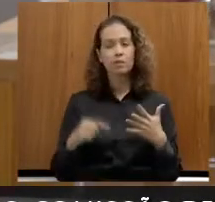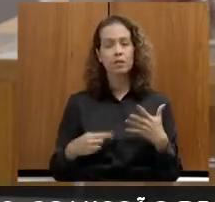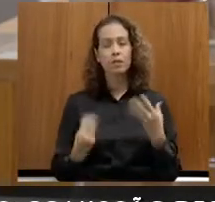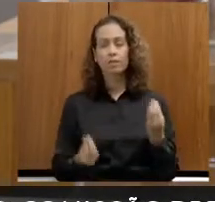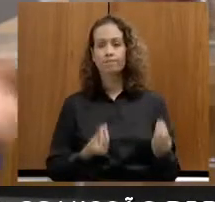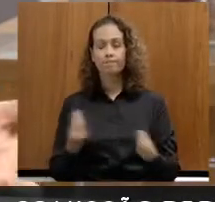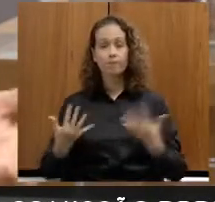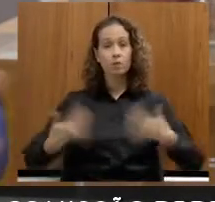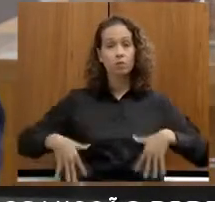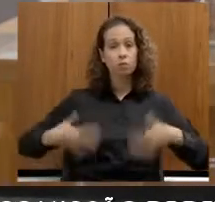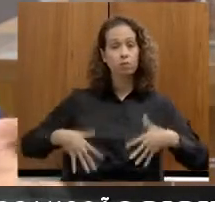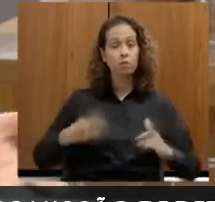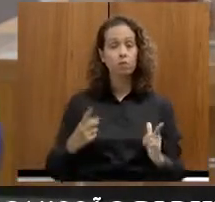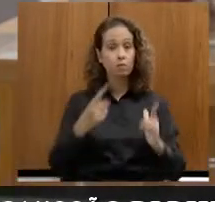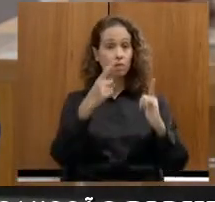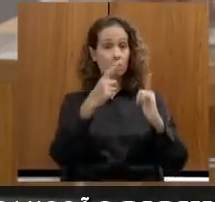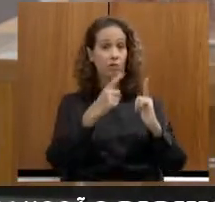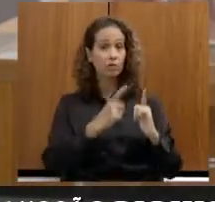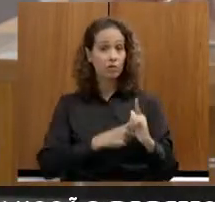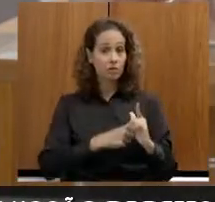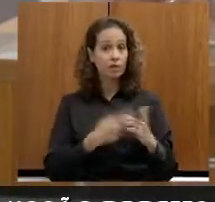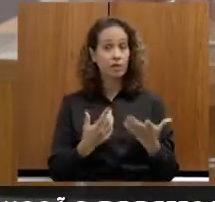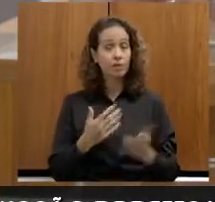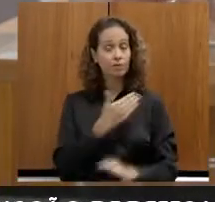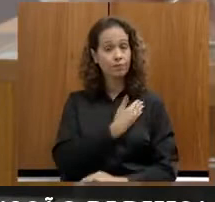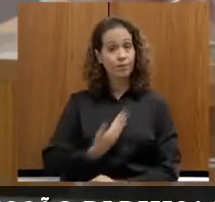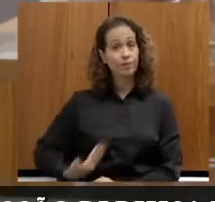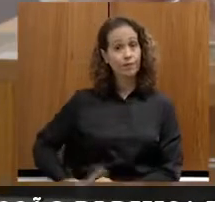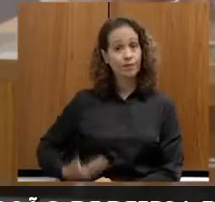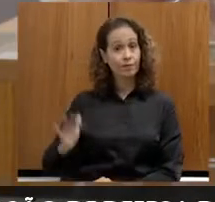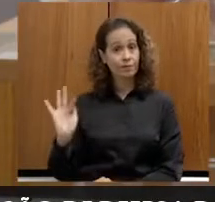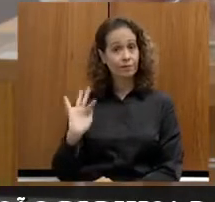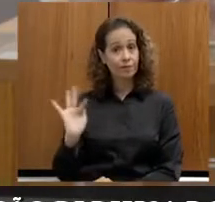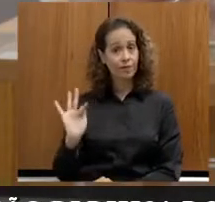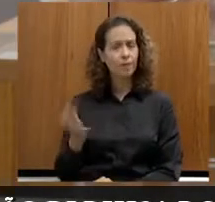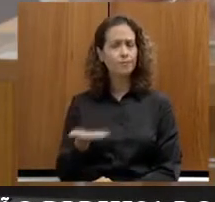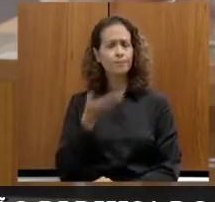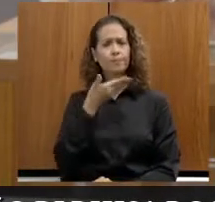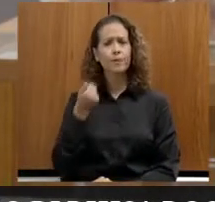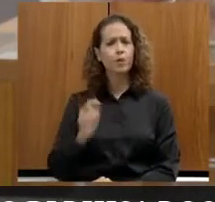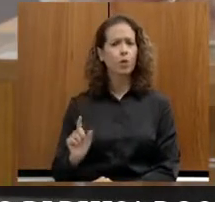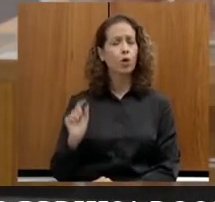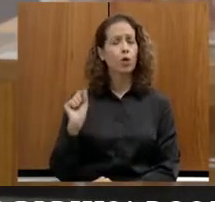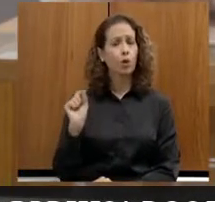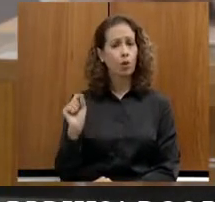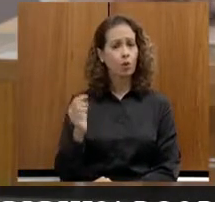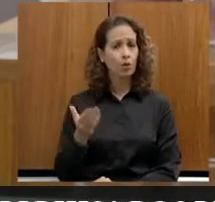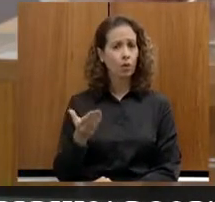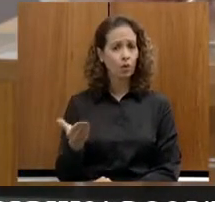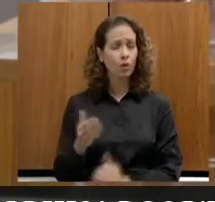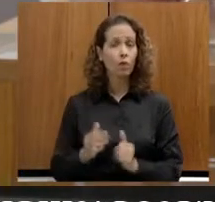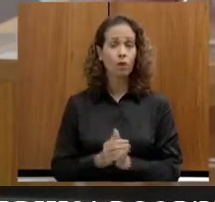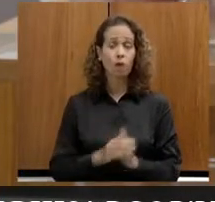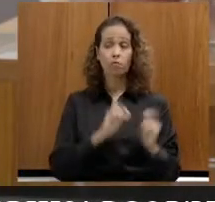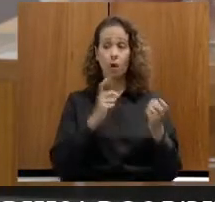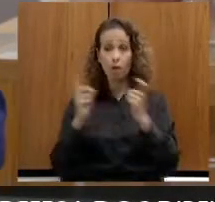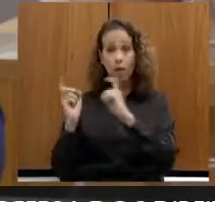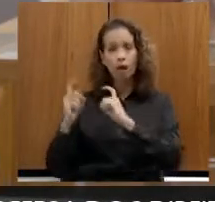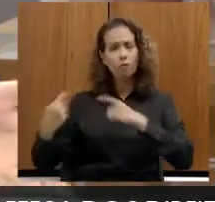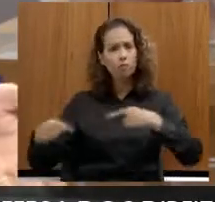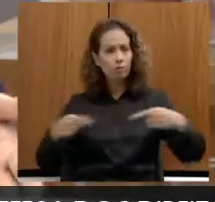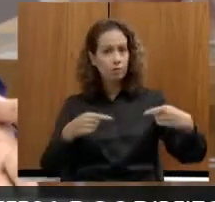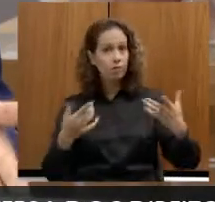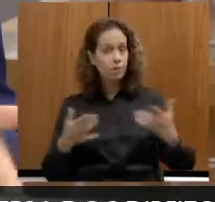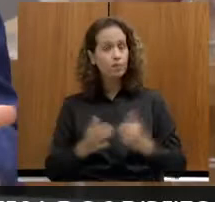de uma dívida que é com o ente maior que o governo federal, nada melhor do que sentarmos à mesa para uma discussão, e